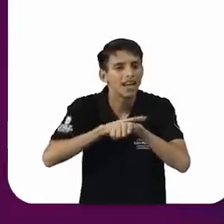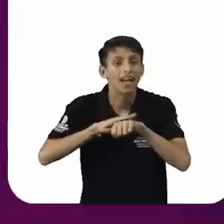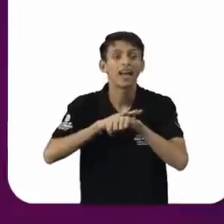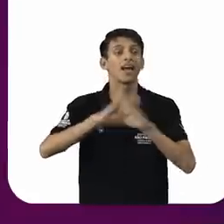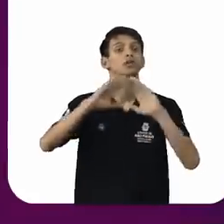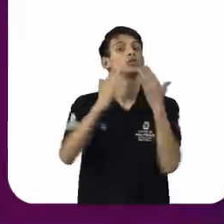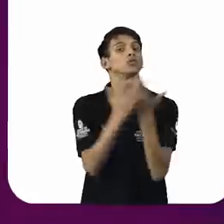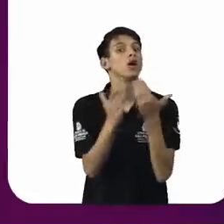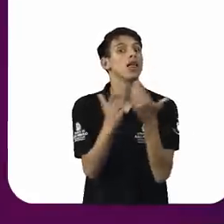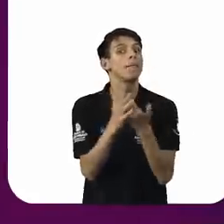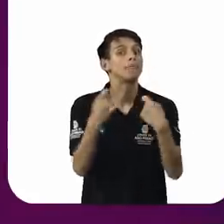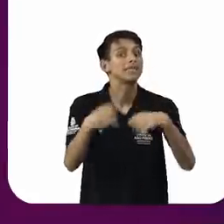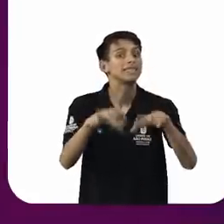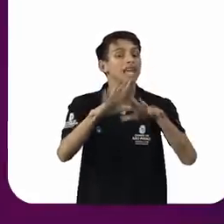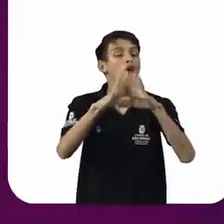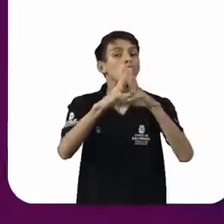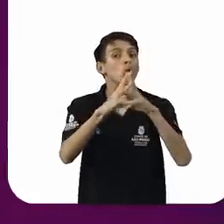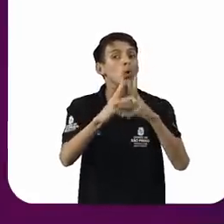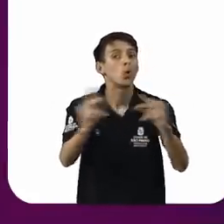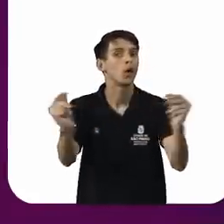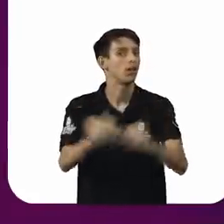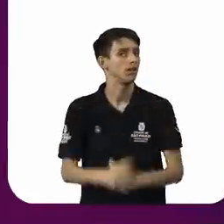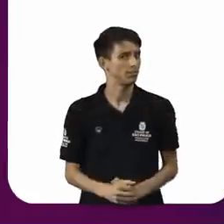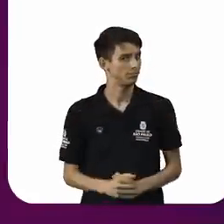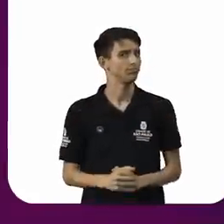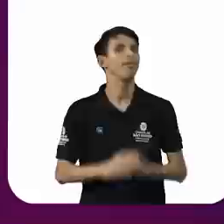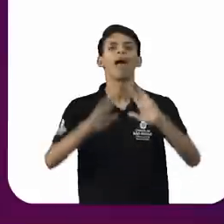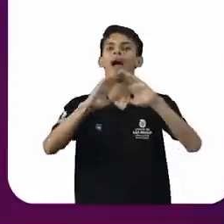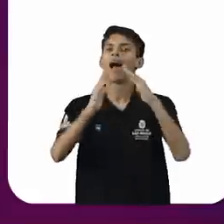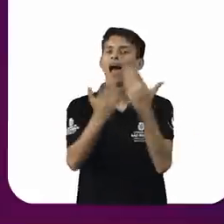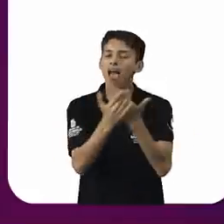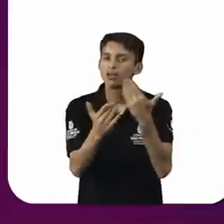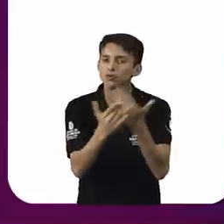A escola precisa de cura. A escola fracassou também.